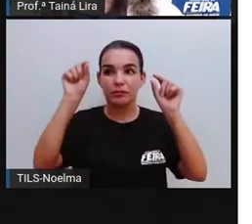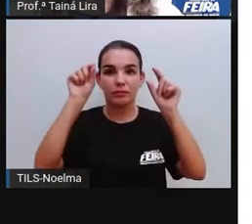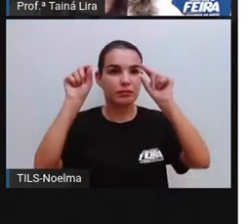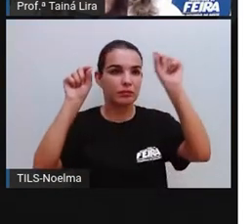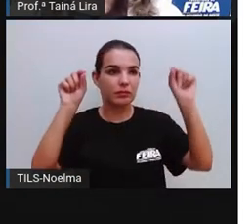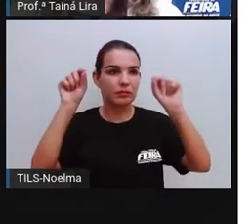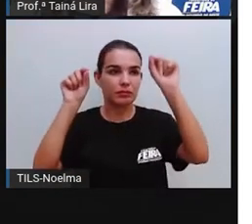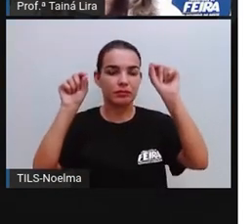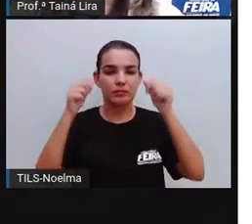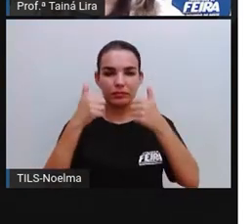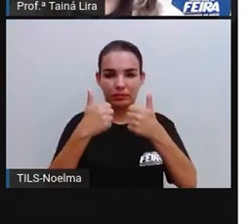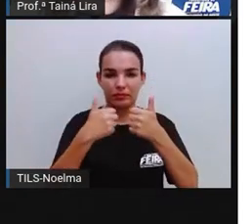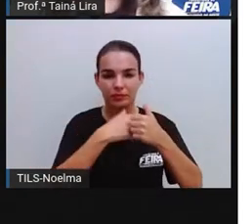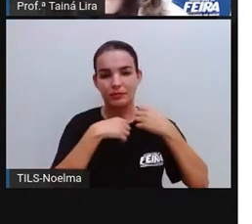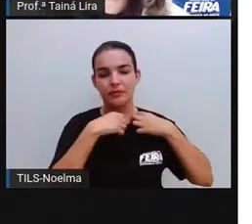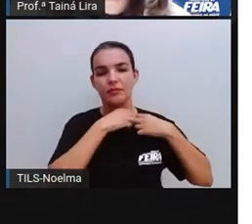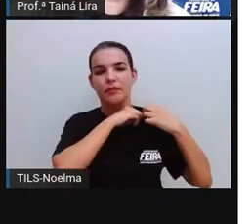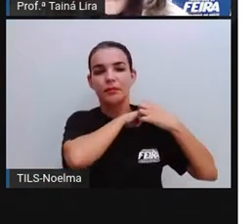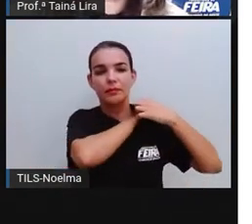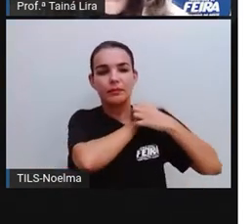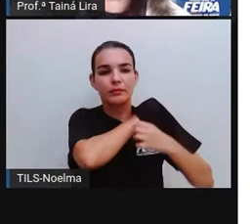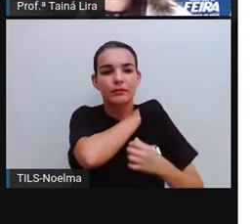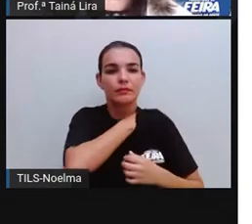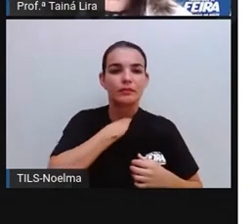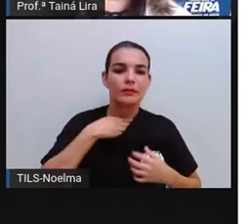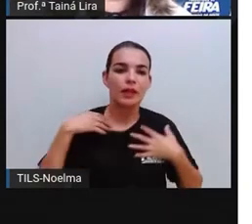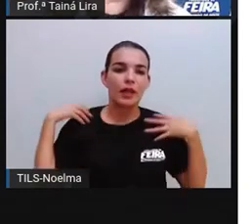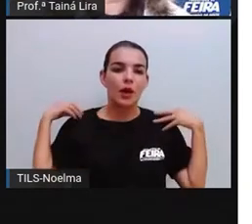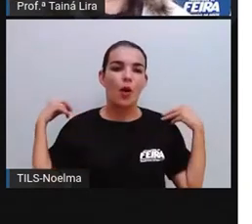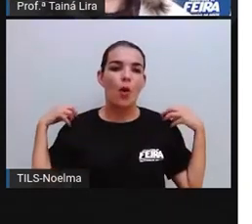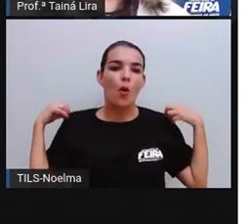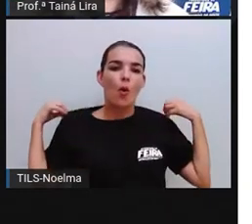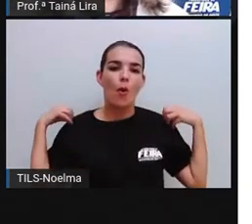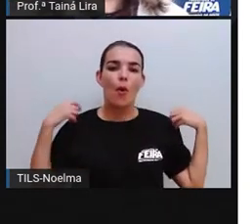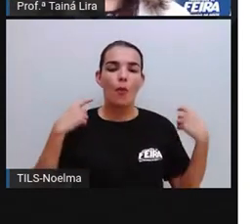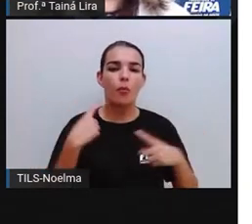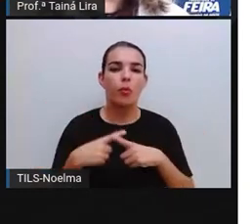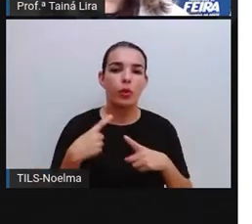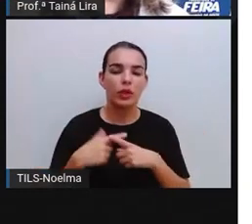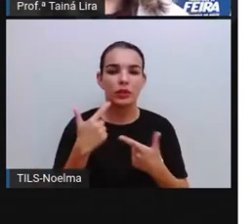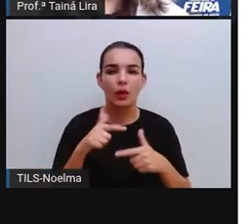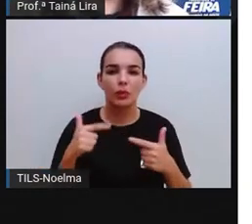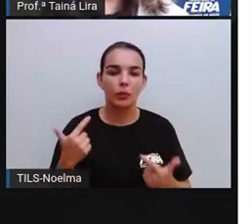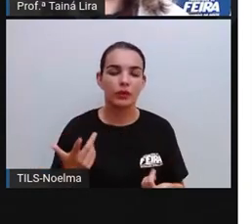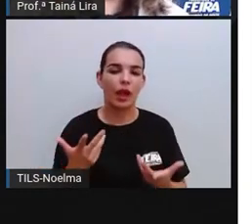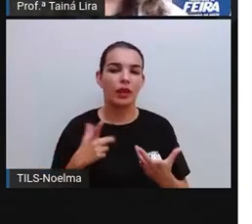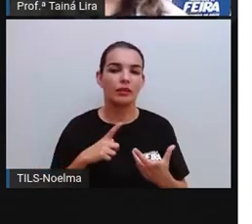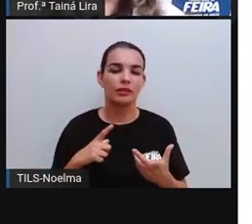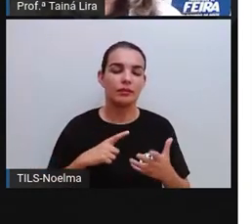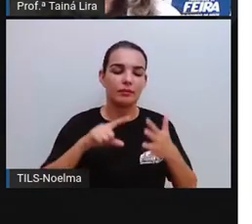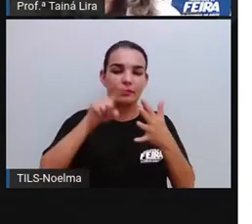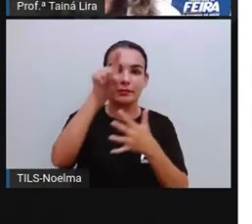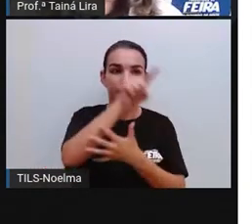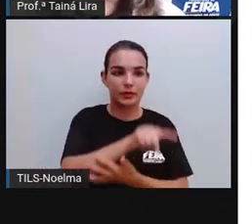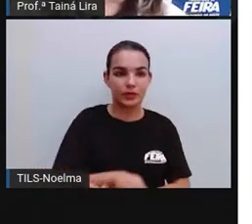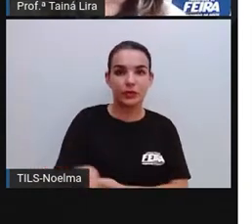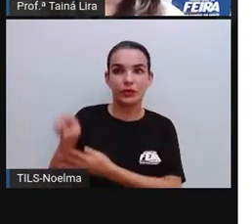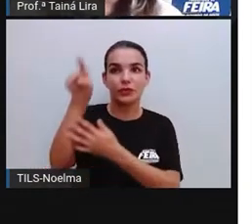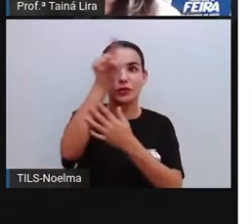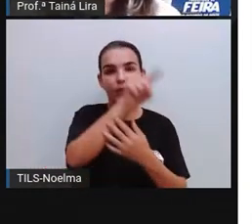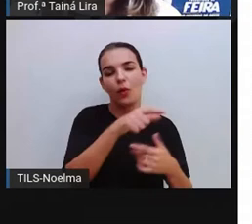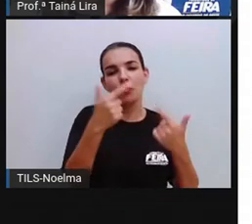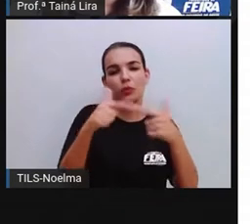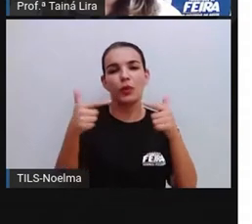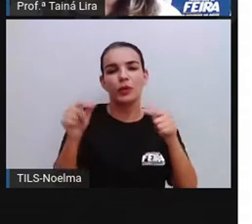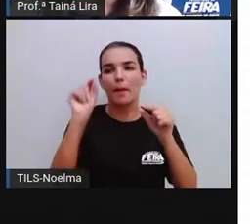esquinas, tá bom? É por isso que o círculo não tem, né, vértice e aresta, porque, na realidade, o círculo,